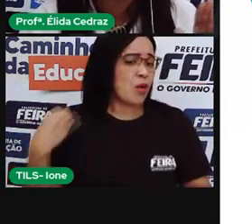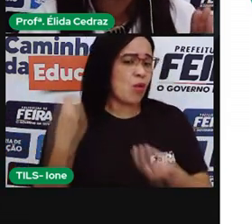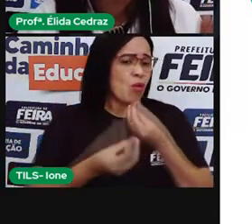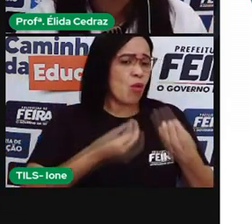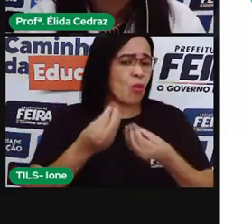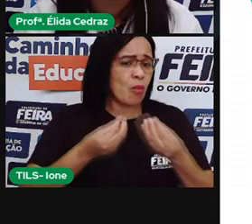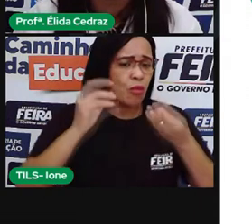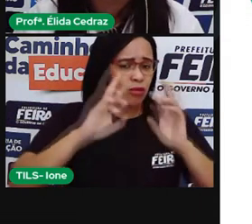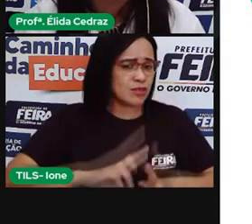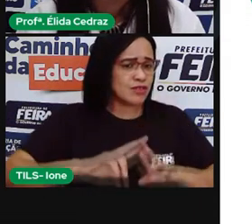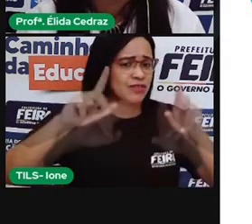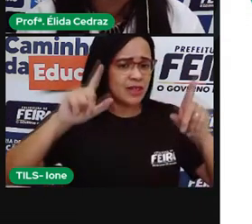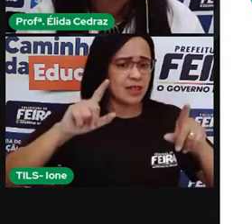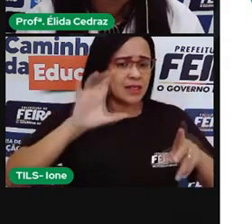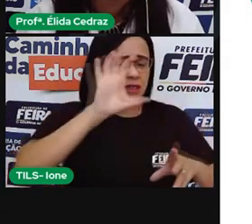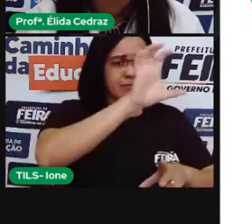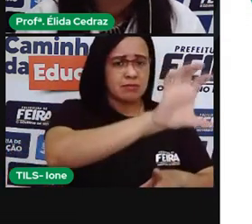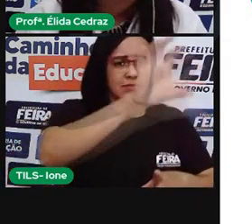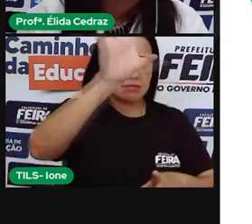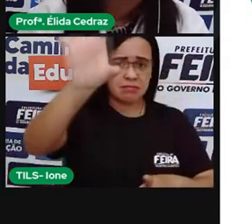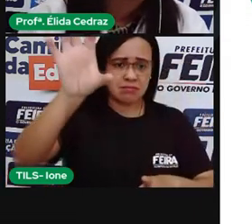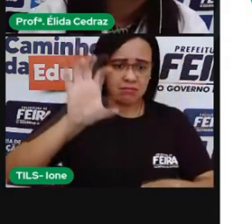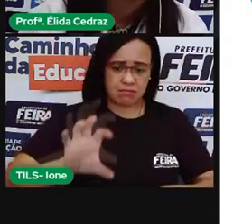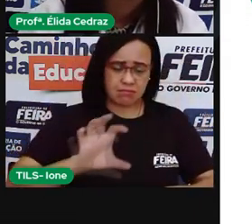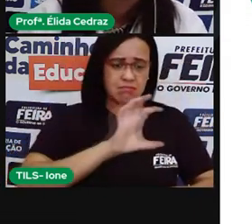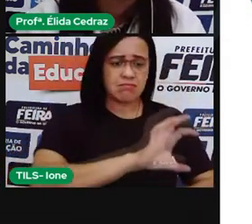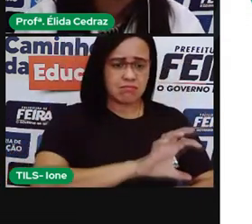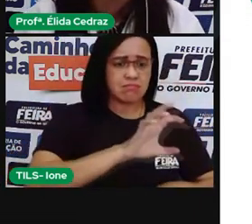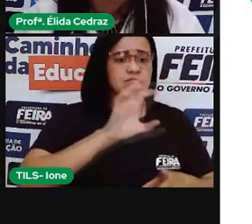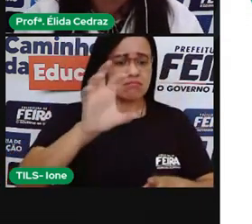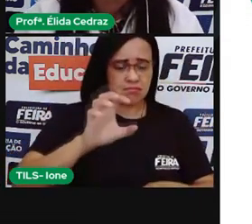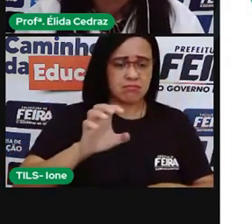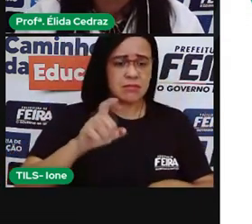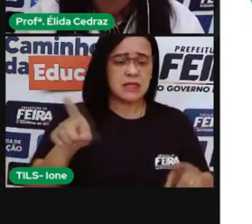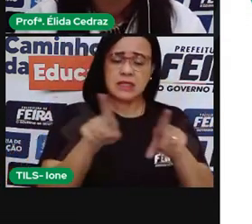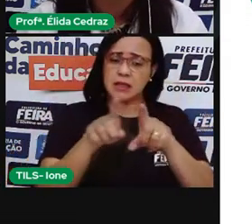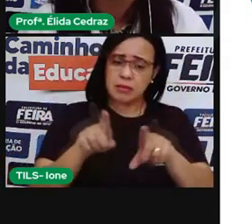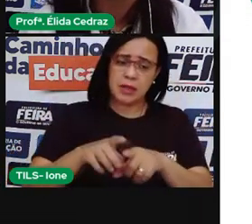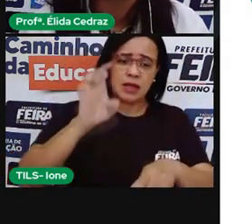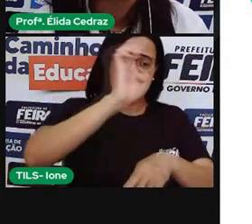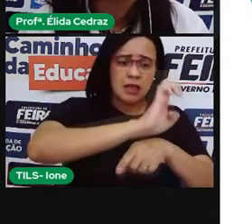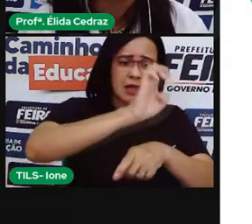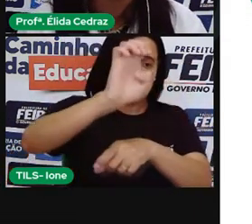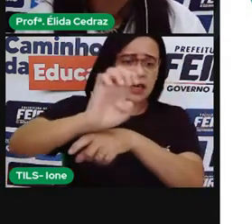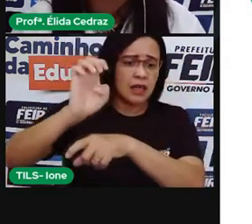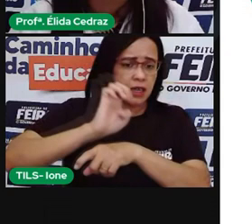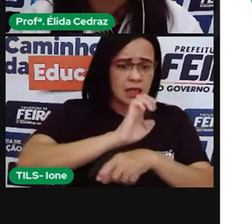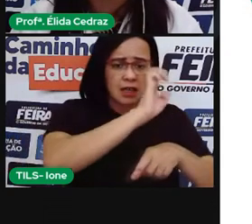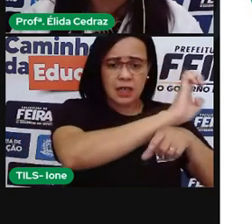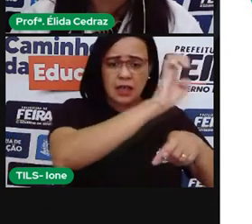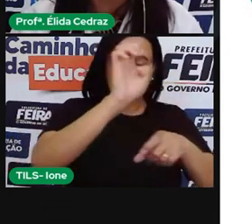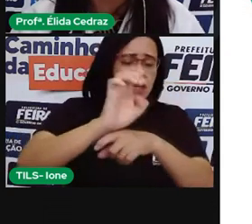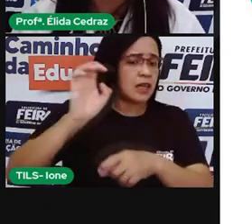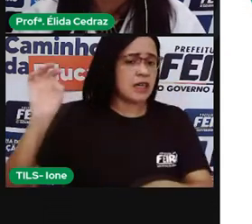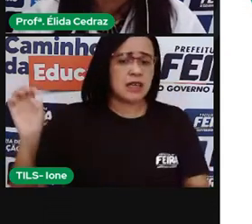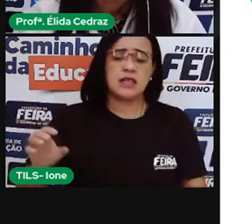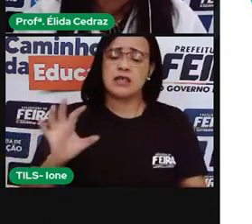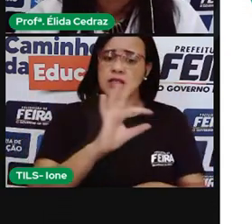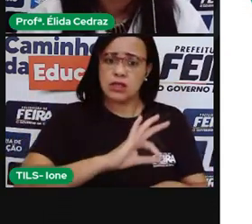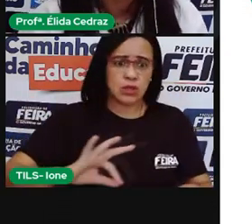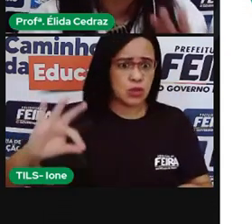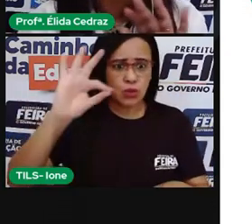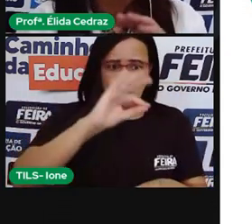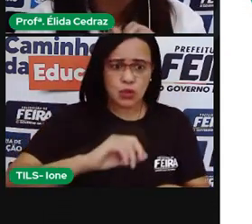de uma região para outra, de um estado para outro. E até mesmo dentro da mesma